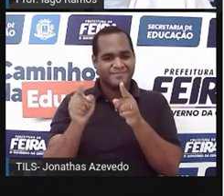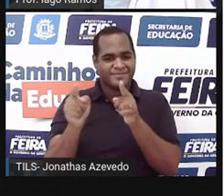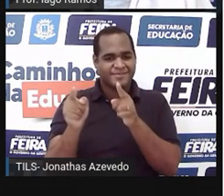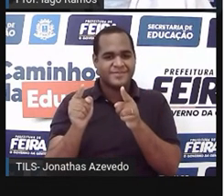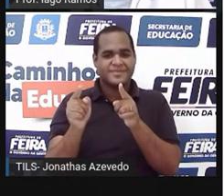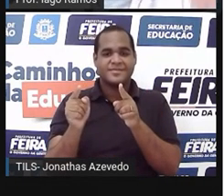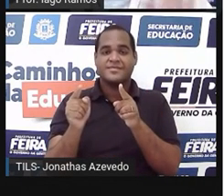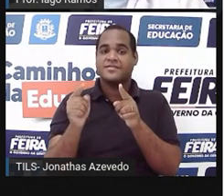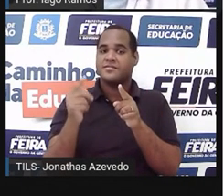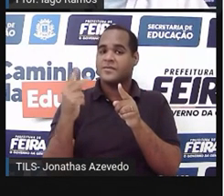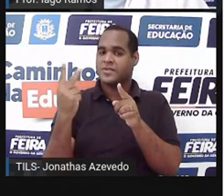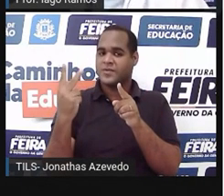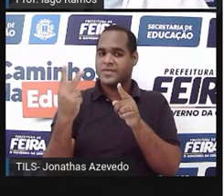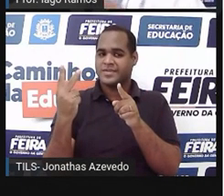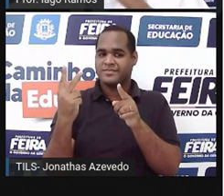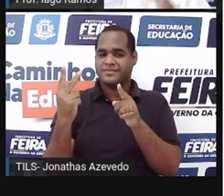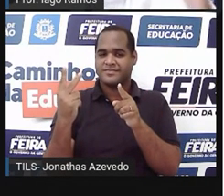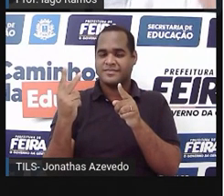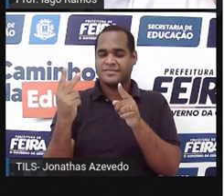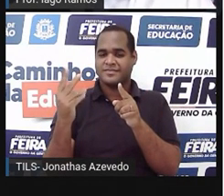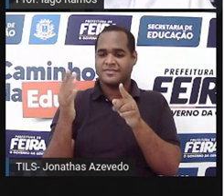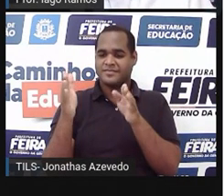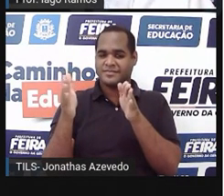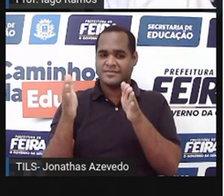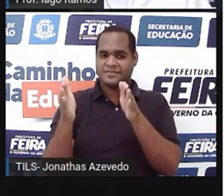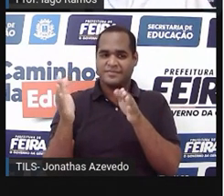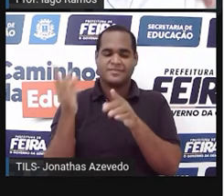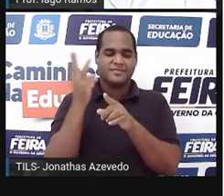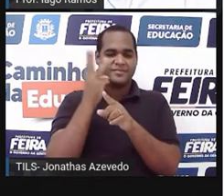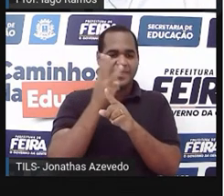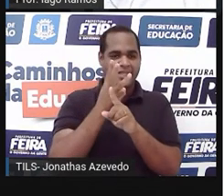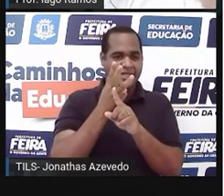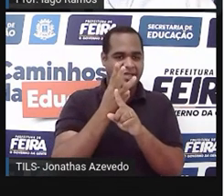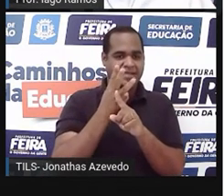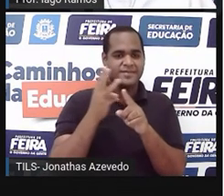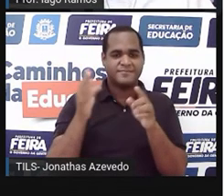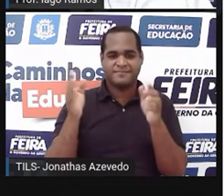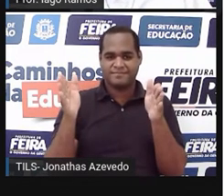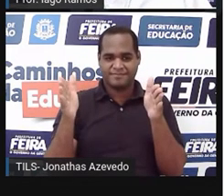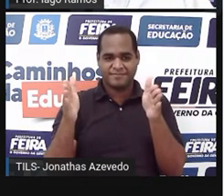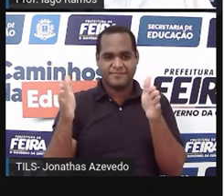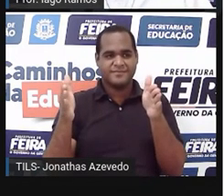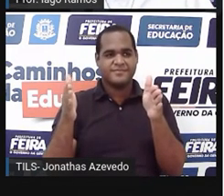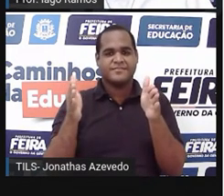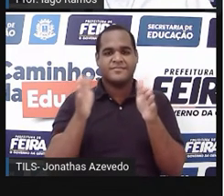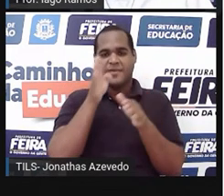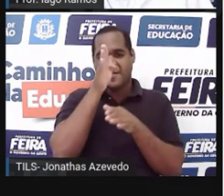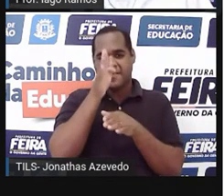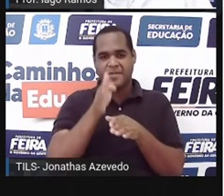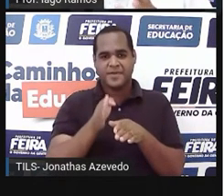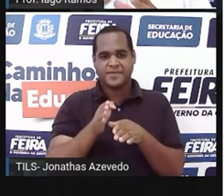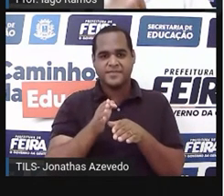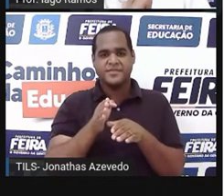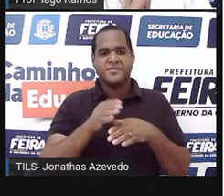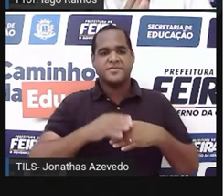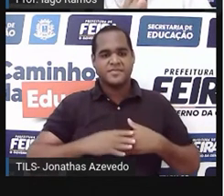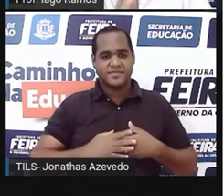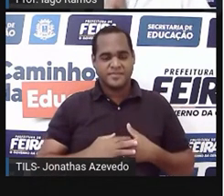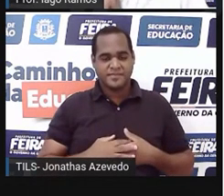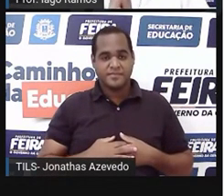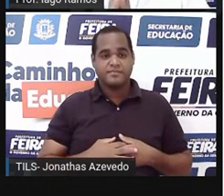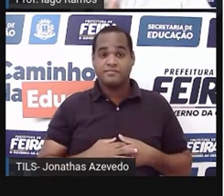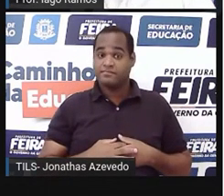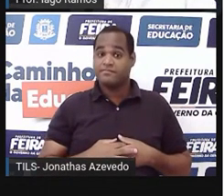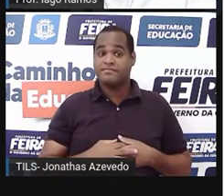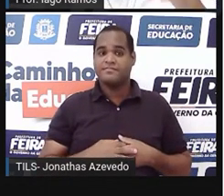,4 é maior do que 2 e ao mesmo tempo menor do que 3, então está entre 2 e 3. E 2,4 está